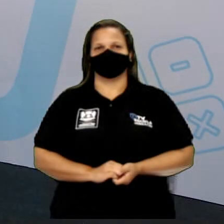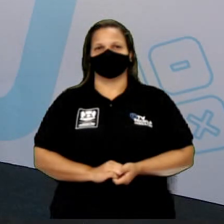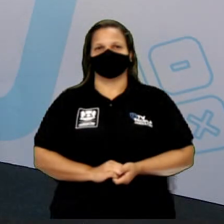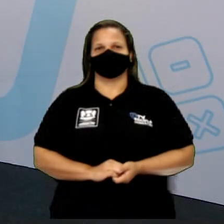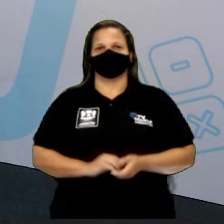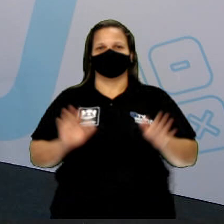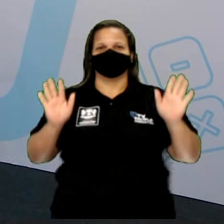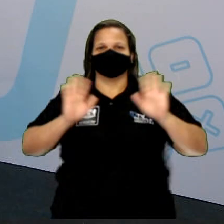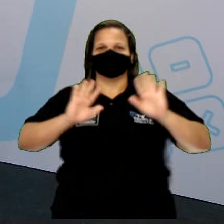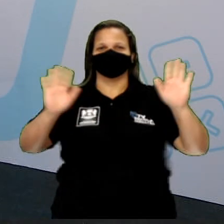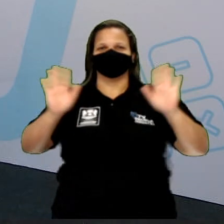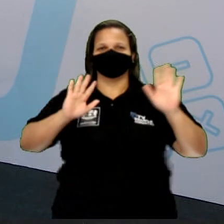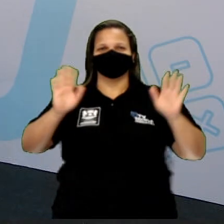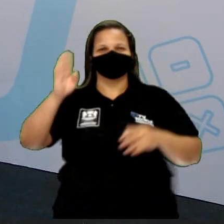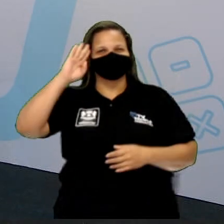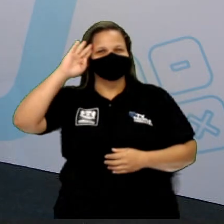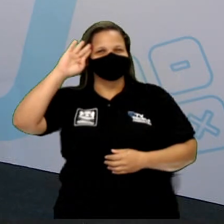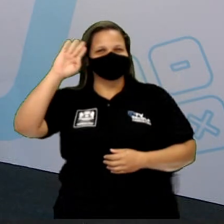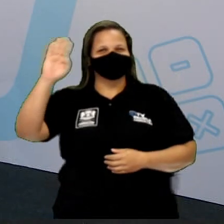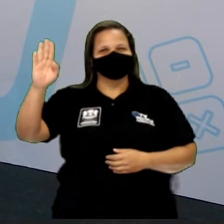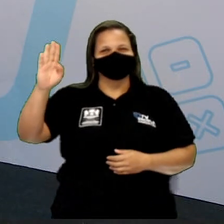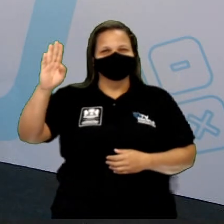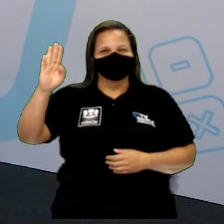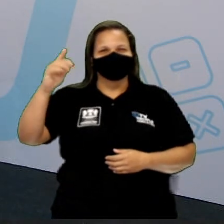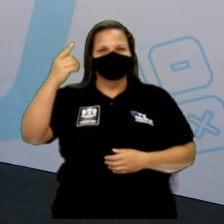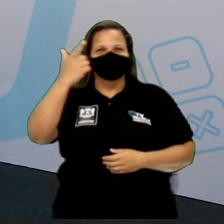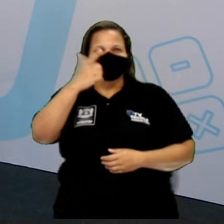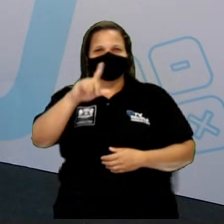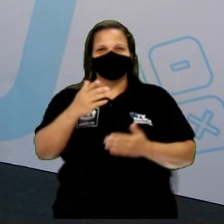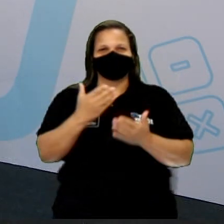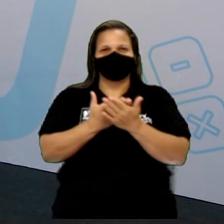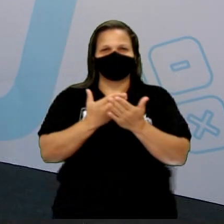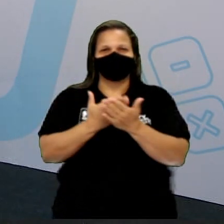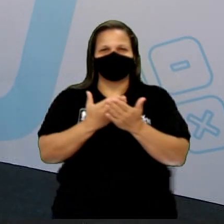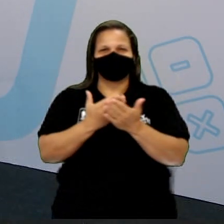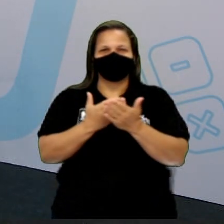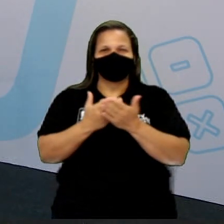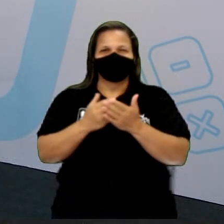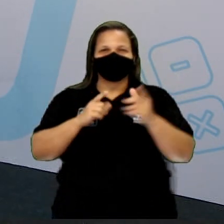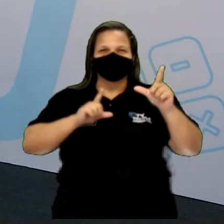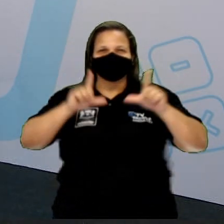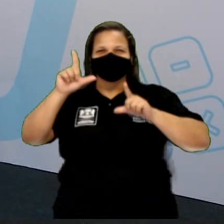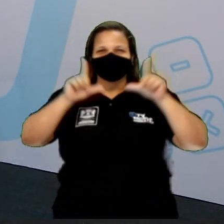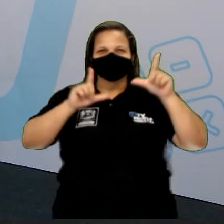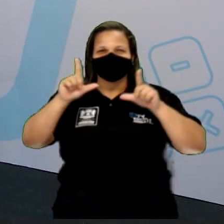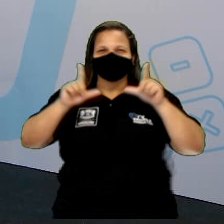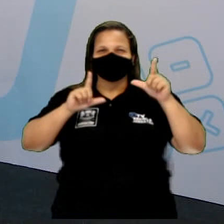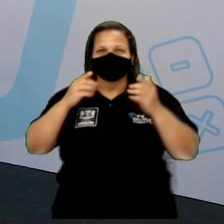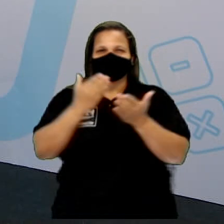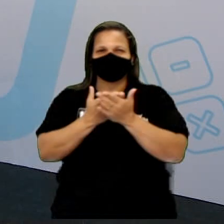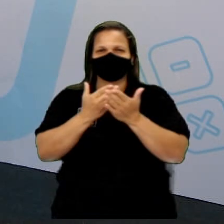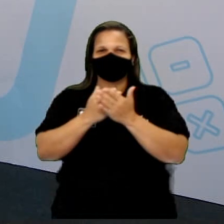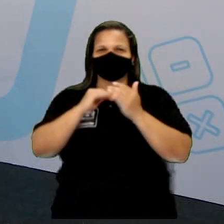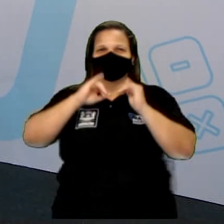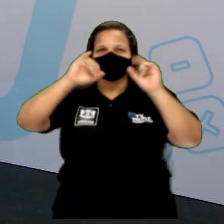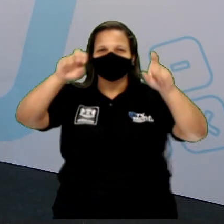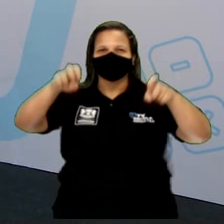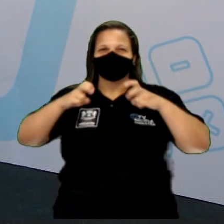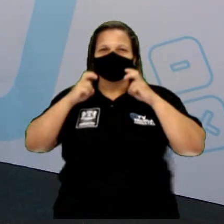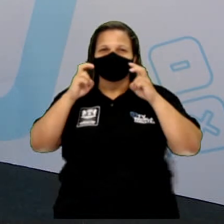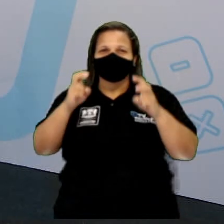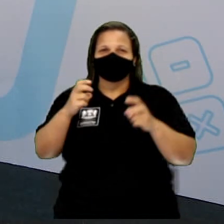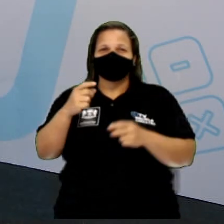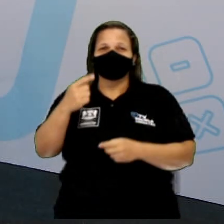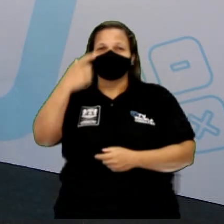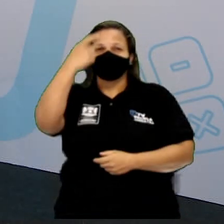Salve, salve pessoal! Mais uma aula aqui na TV Escola de Aboatão. Eu sou Angelo Branco, professor de